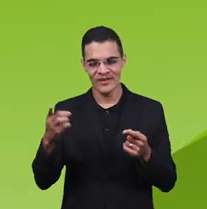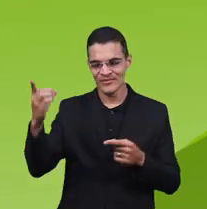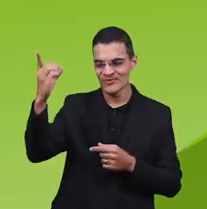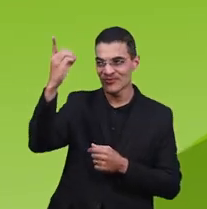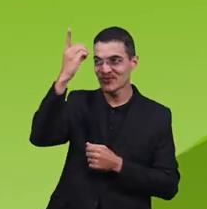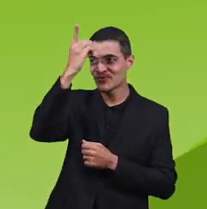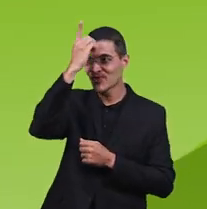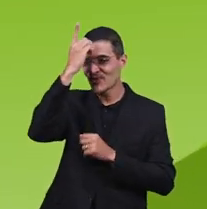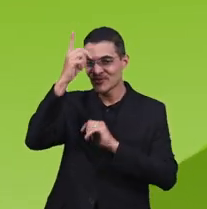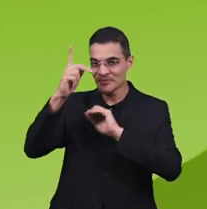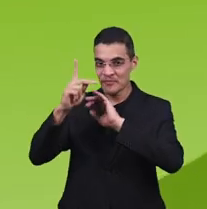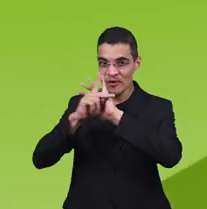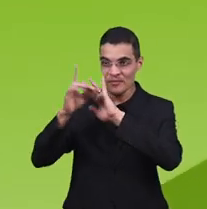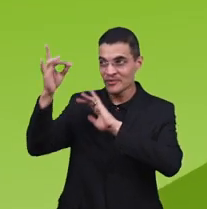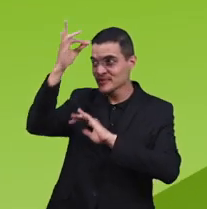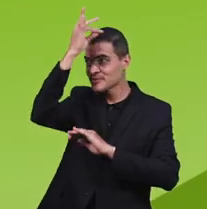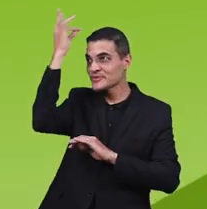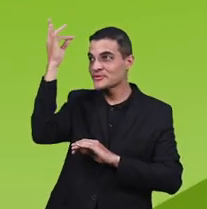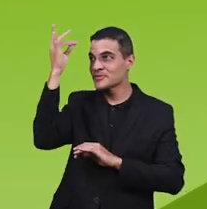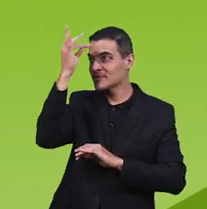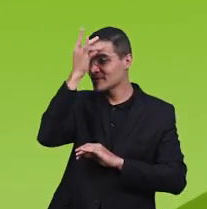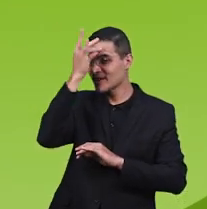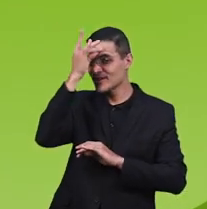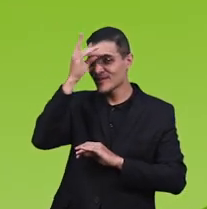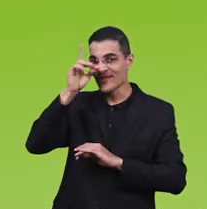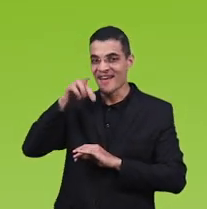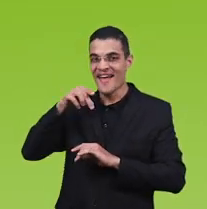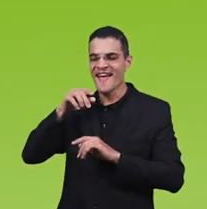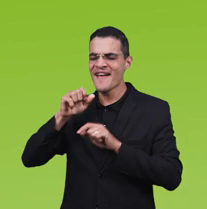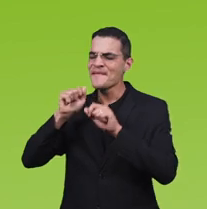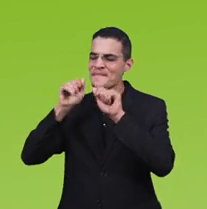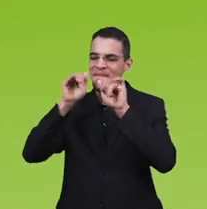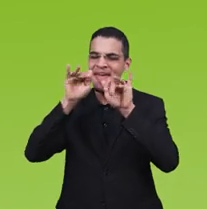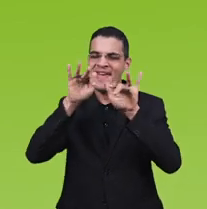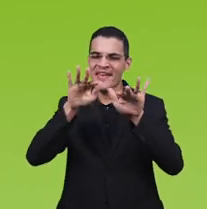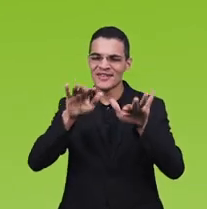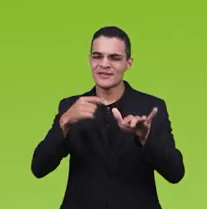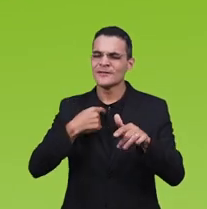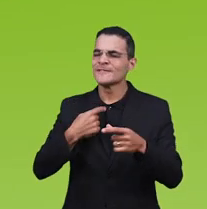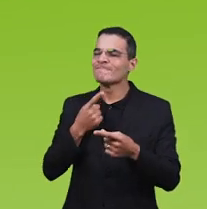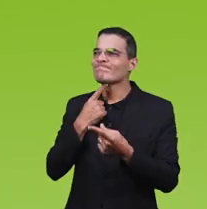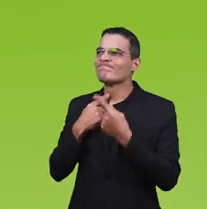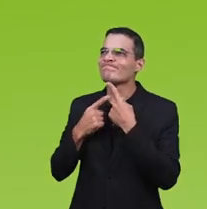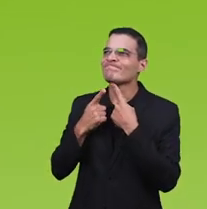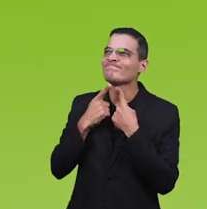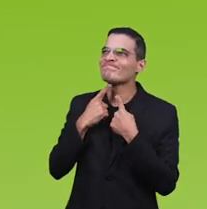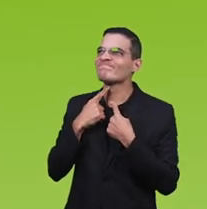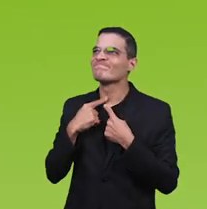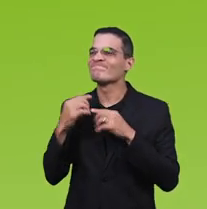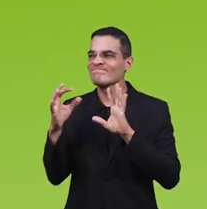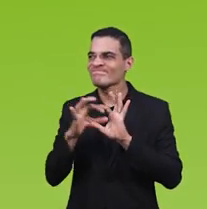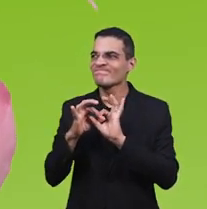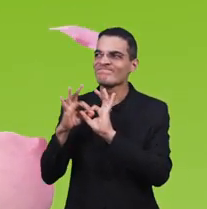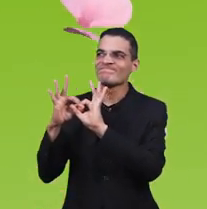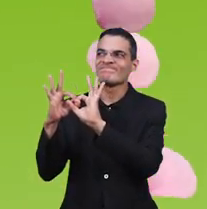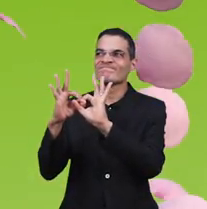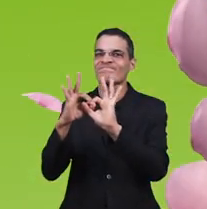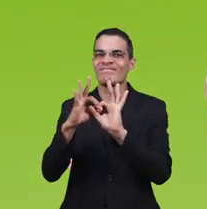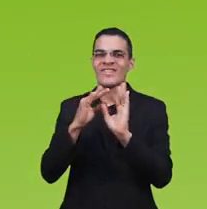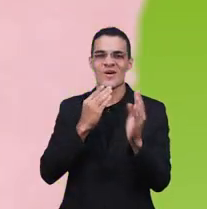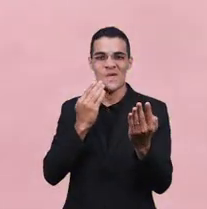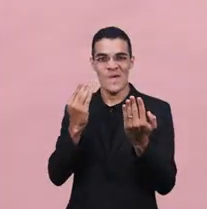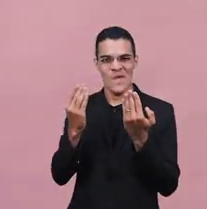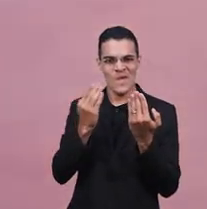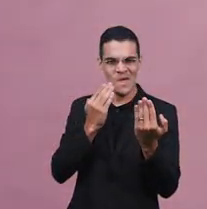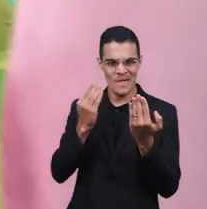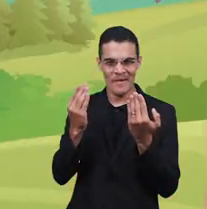Nosso Espírito Santo Peixões que amejo tanto